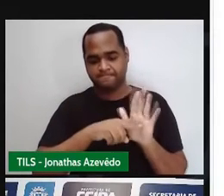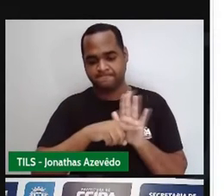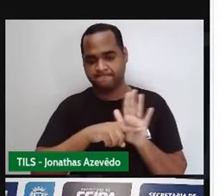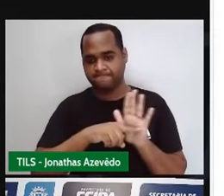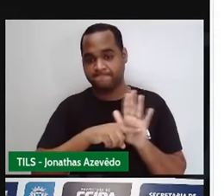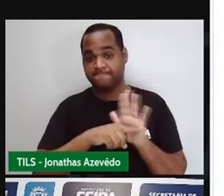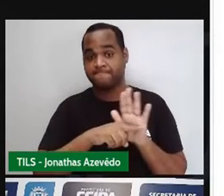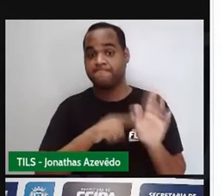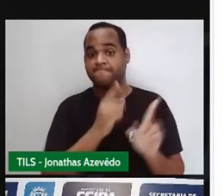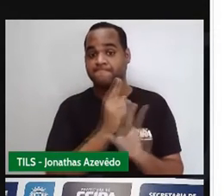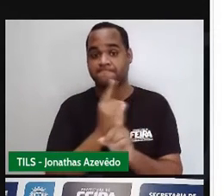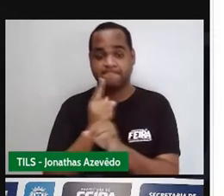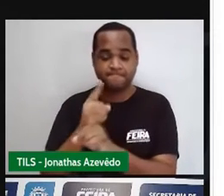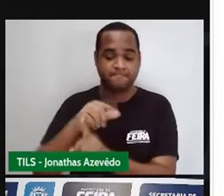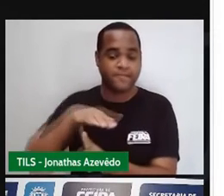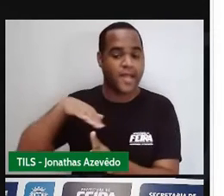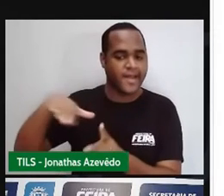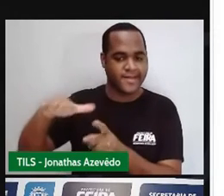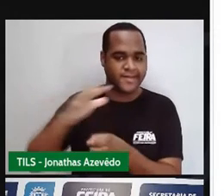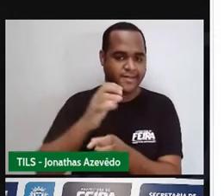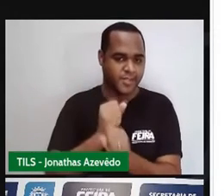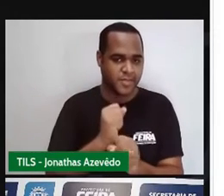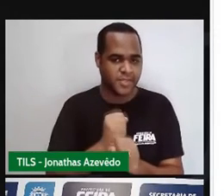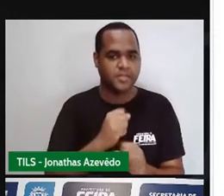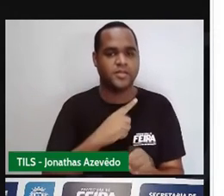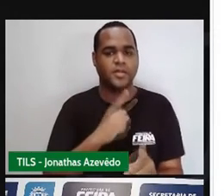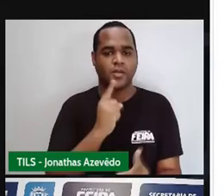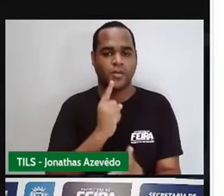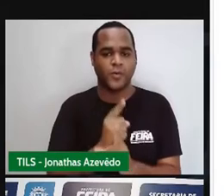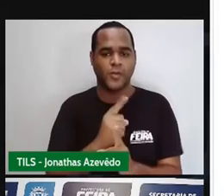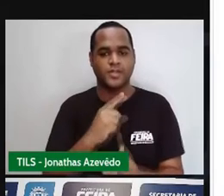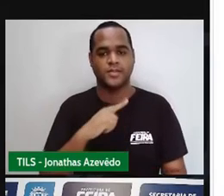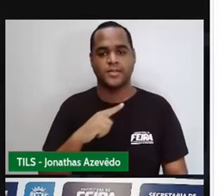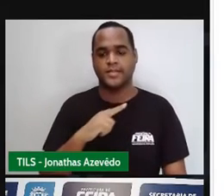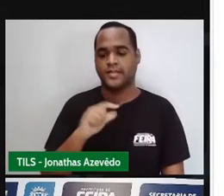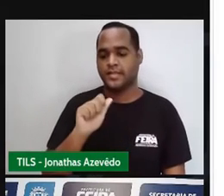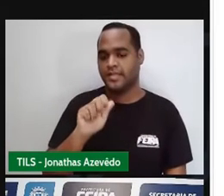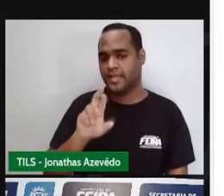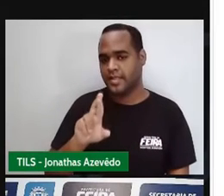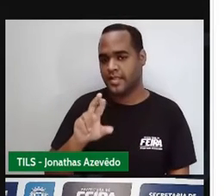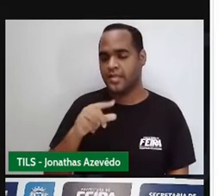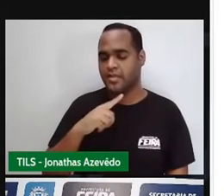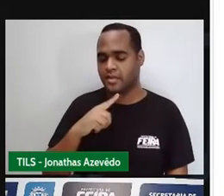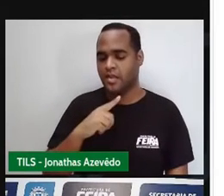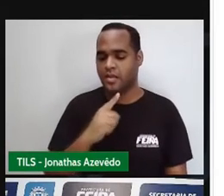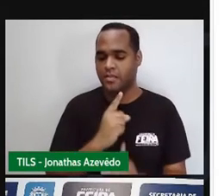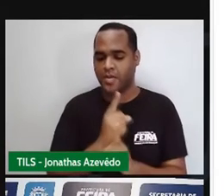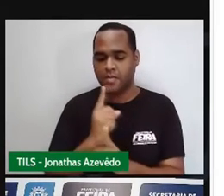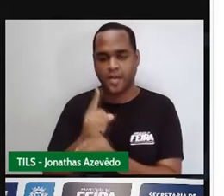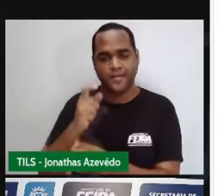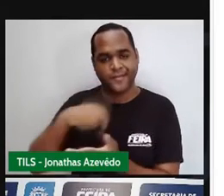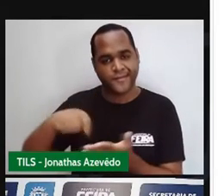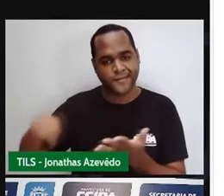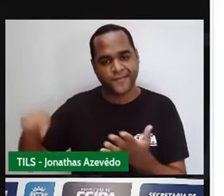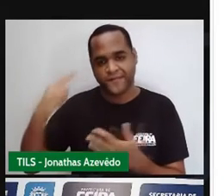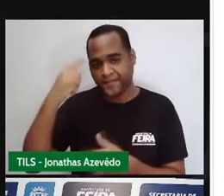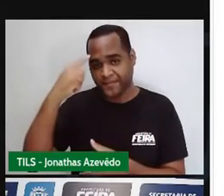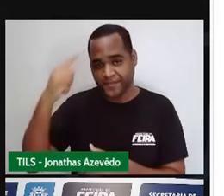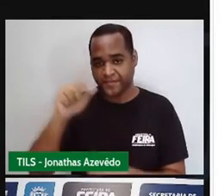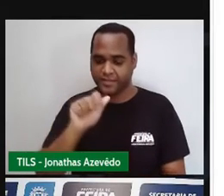triângulo. Ó, essa coisinha que eu estou mexendo aqui na tela, é onde a gente vai escrever a continha para achar a área do